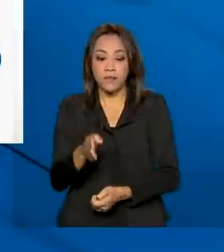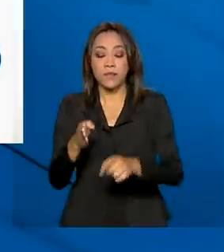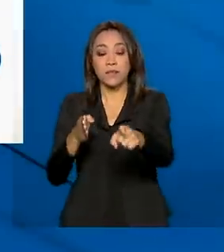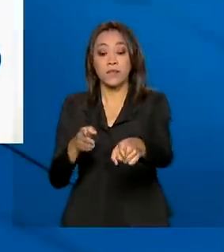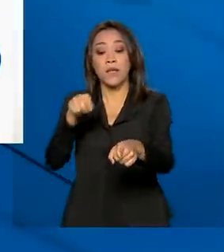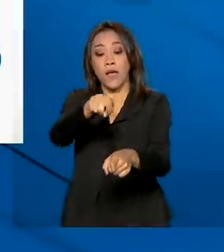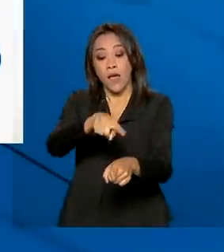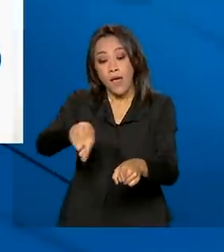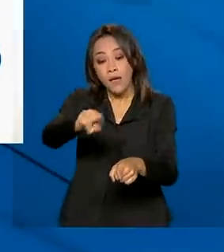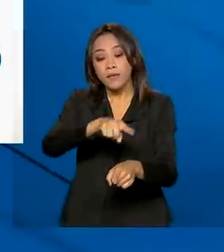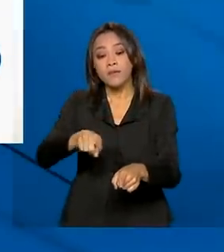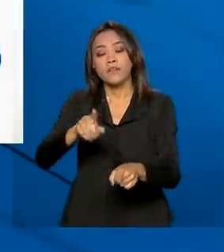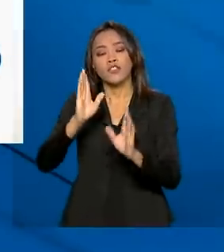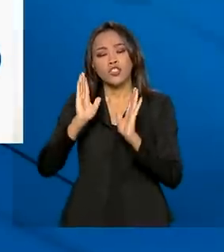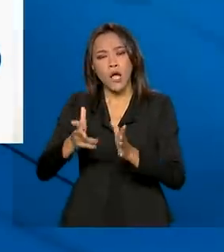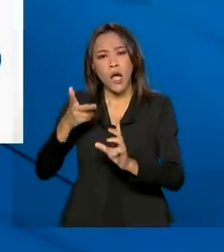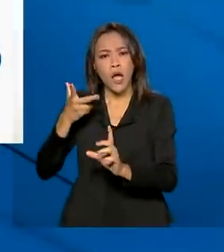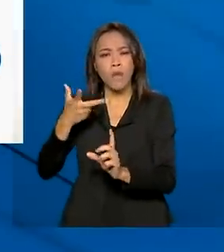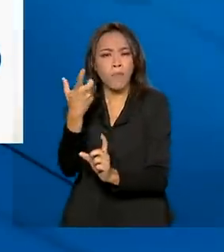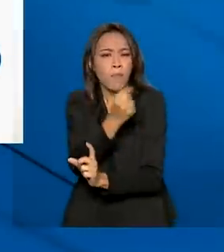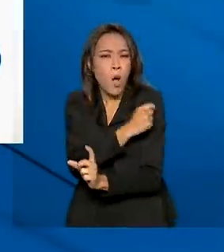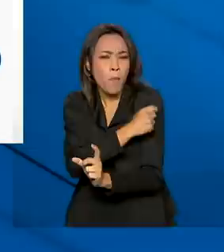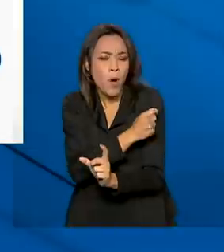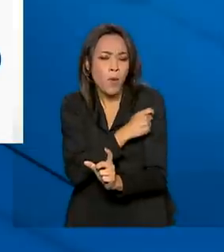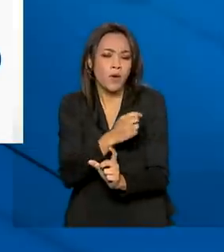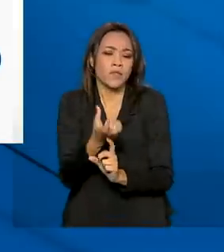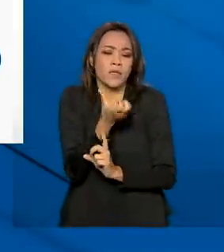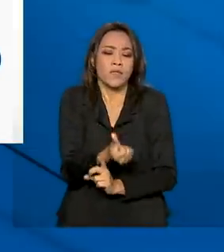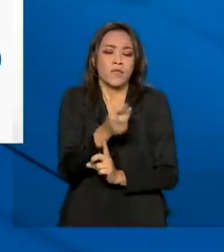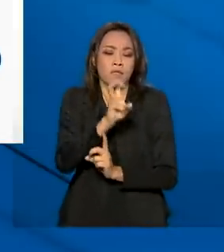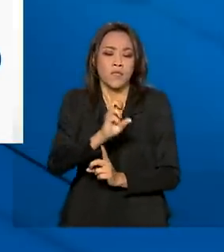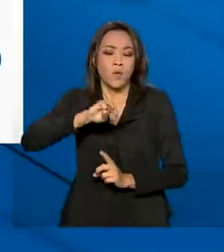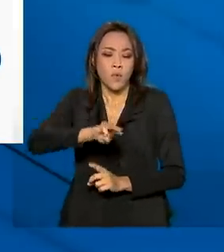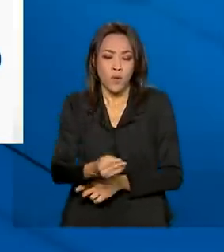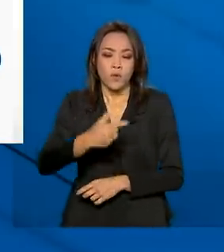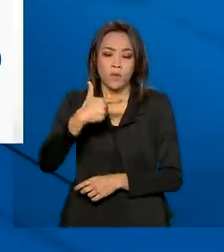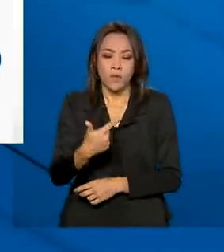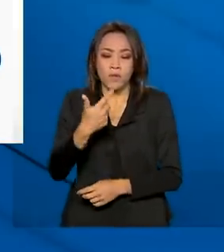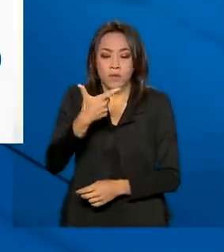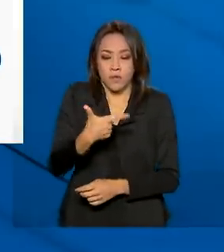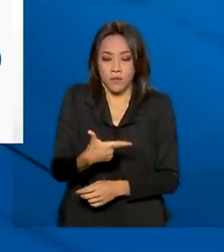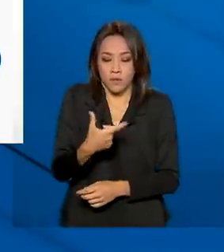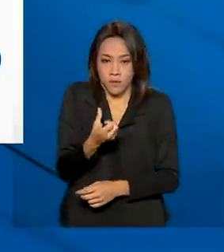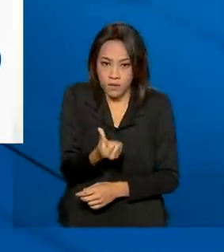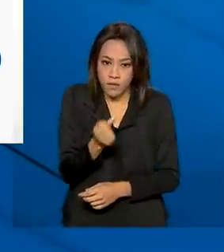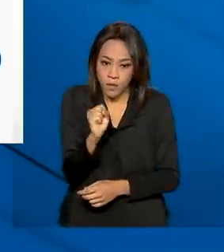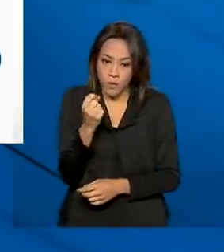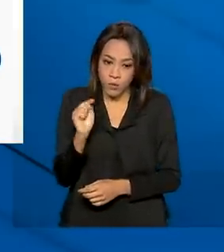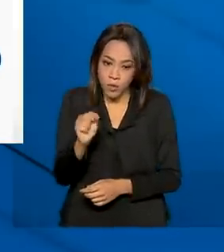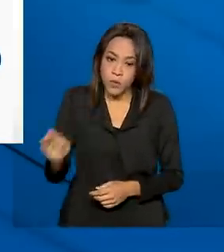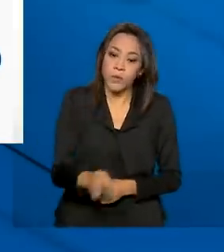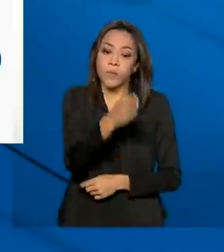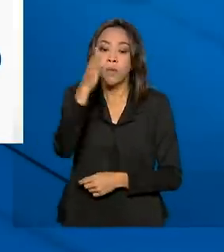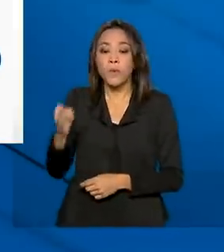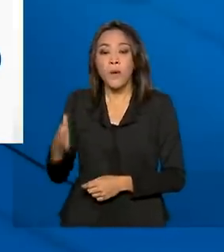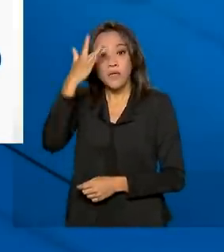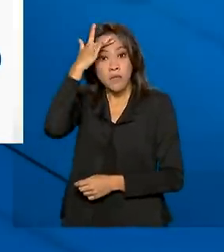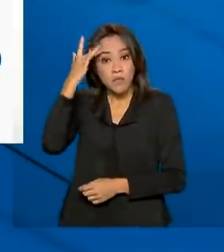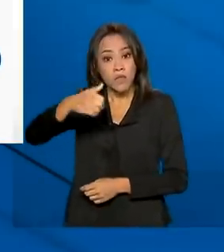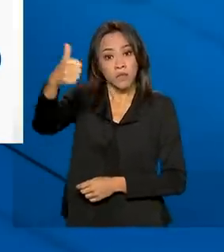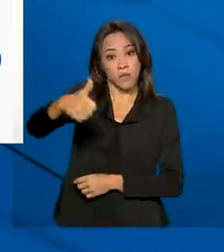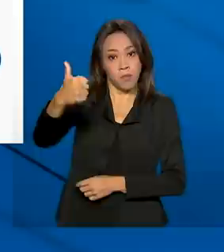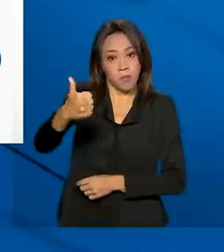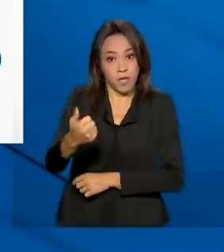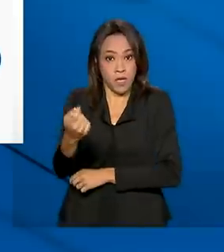As doses aplicadas já somam 65 milhões 268 mil. As pessoas que tomaram a